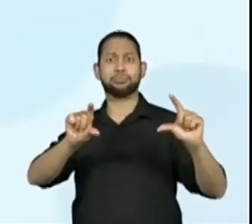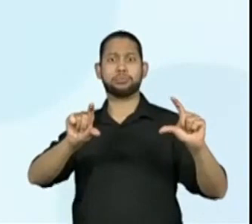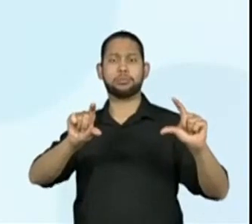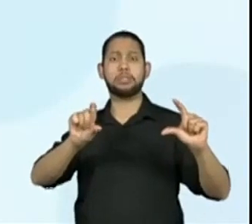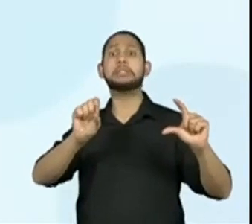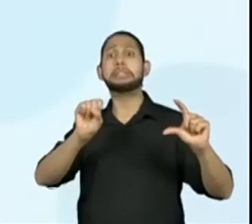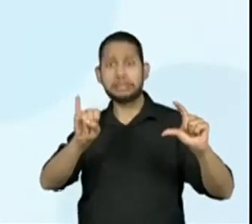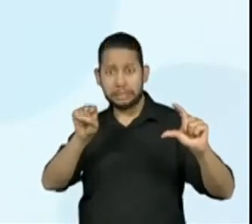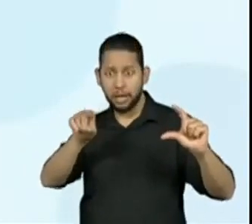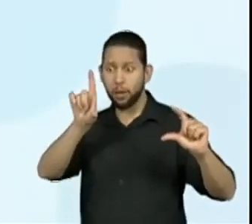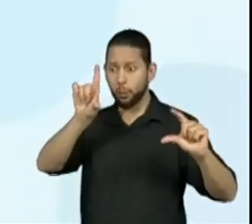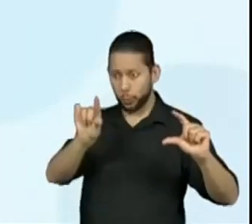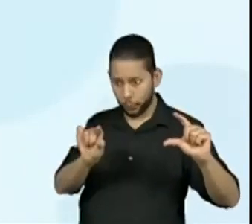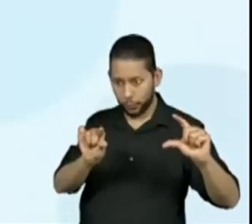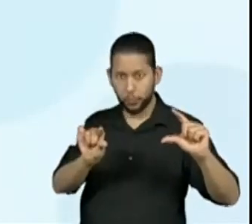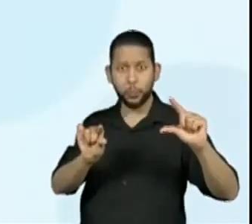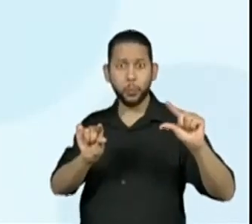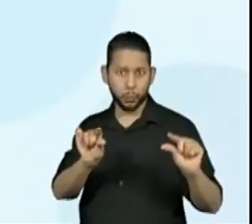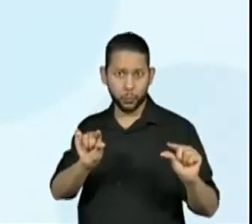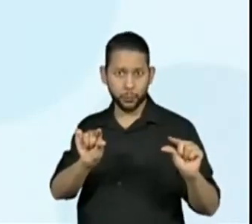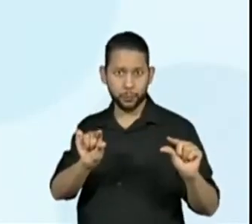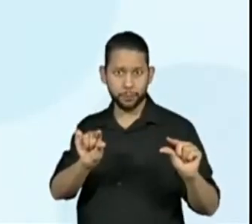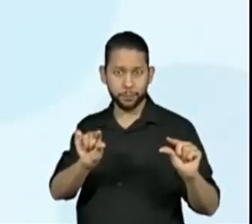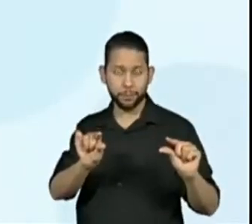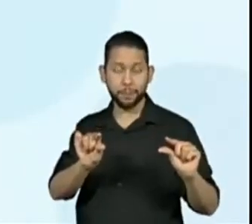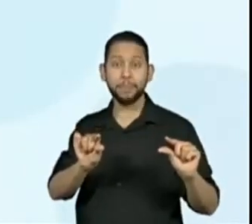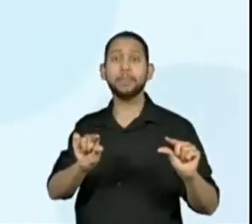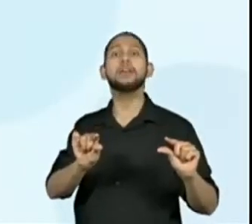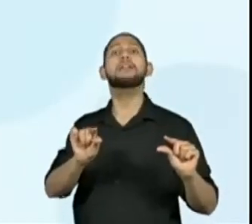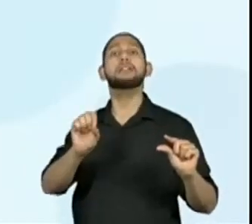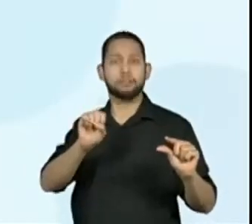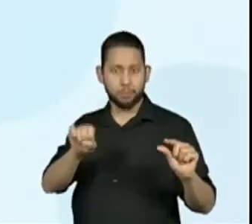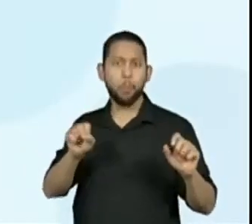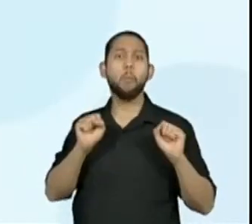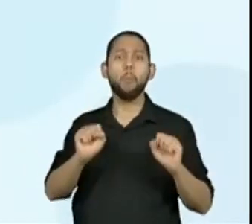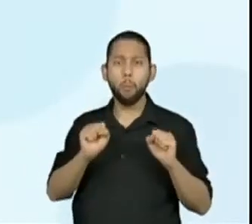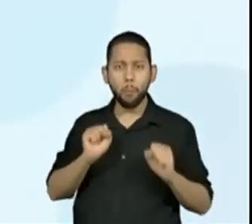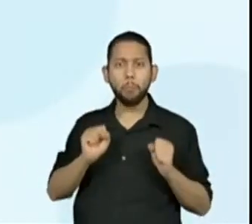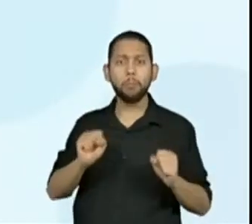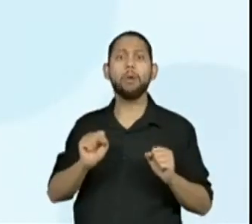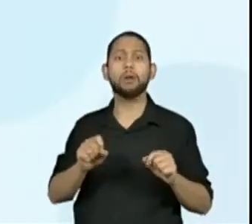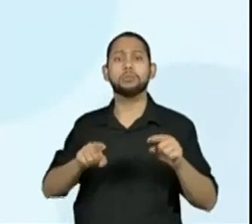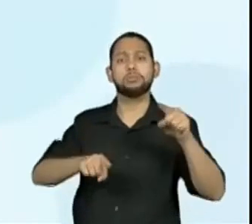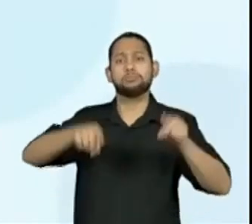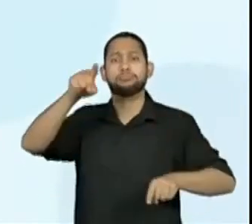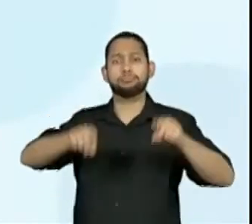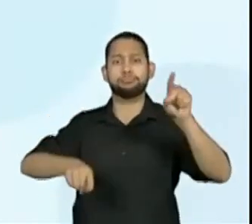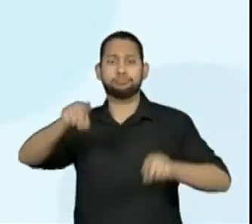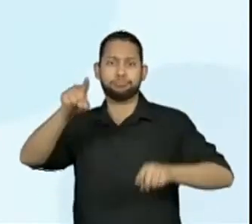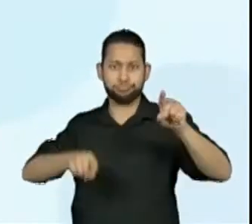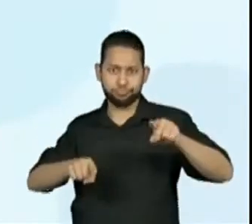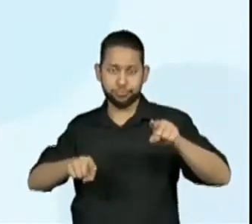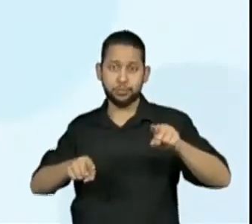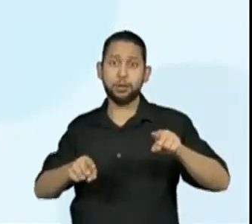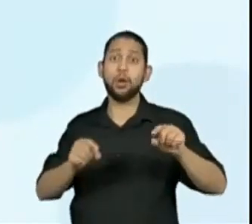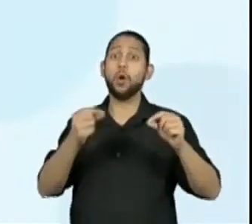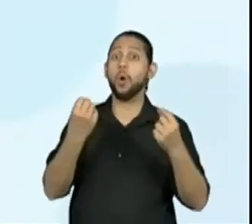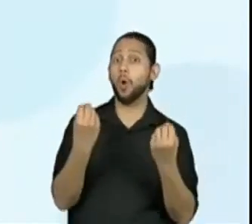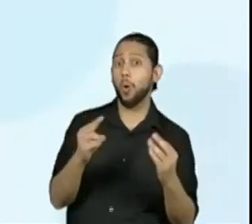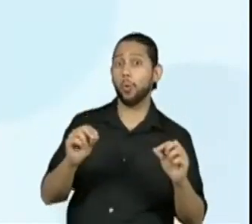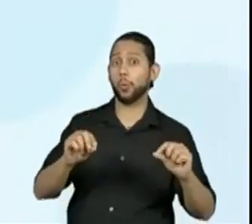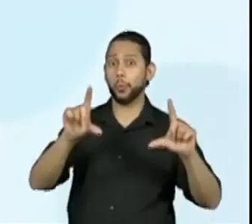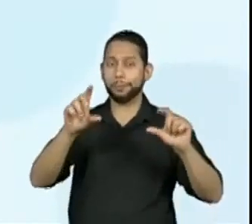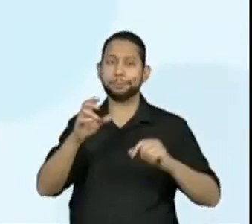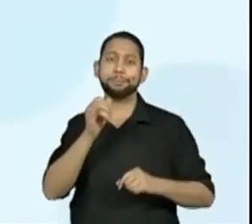Quando uma grandeza aumenta, a outra aumenta na mesma proporção. Ou quando